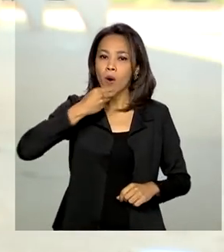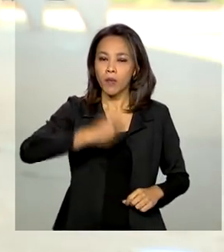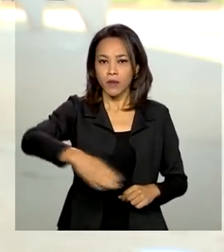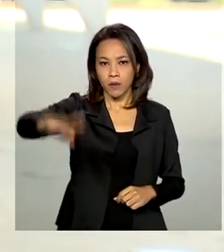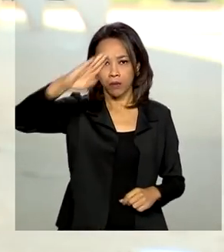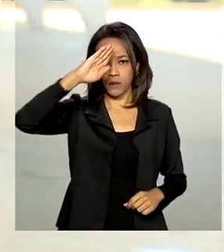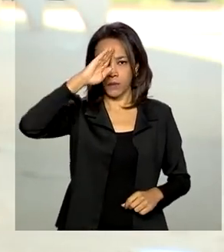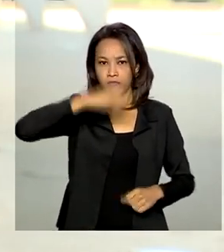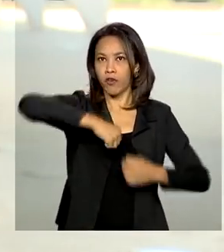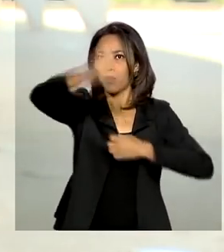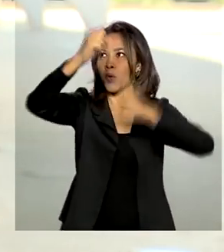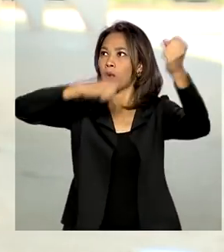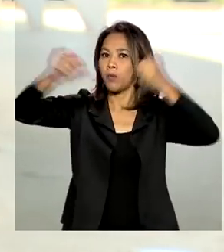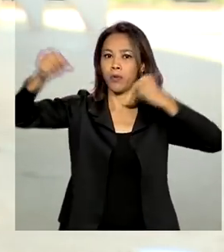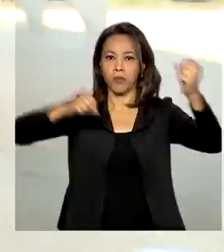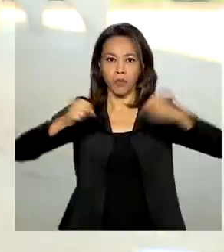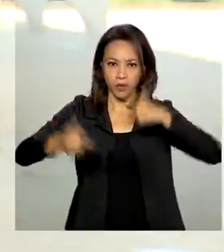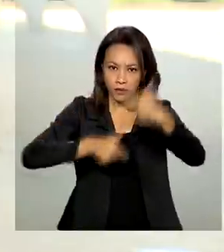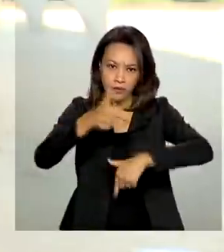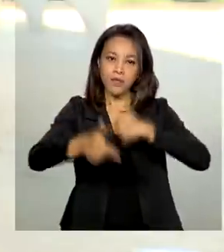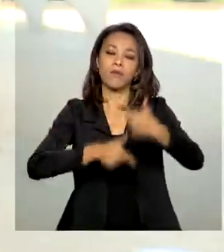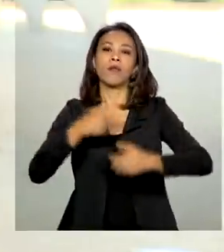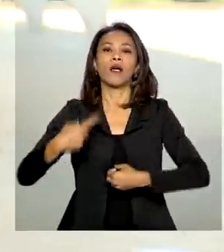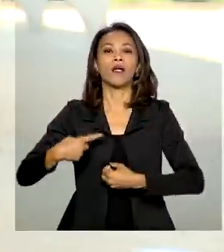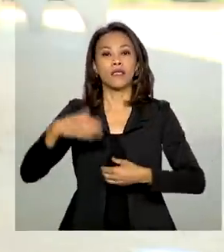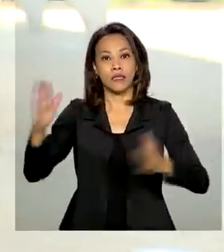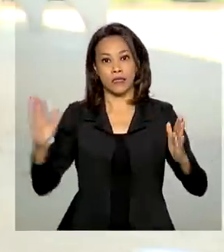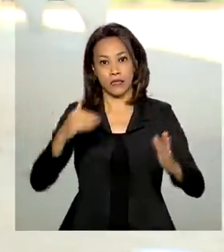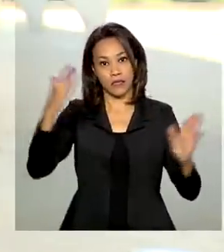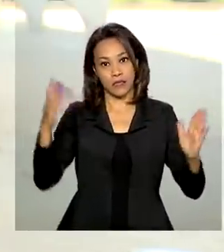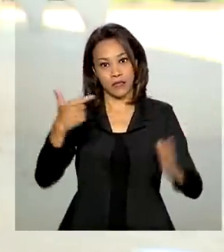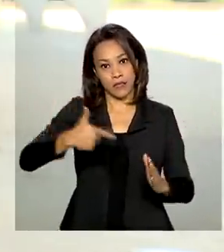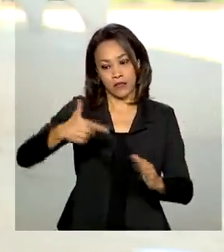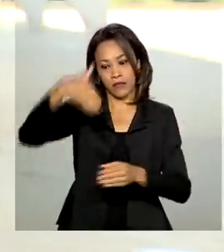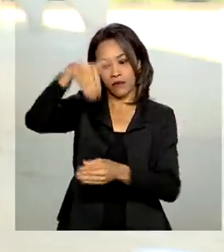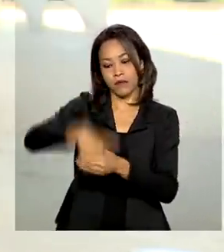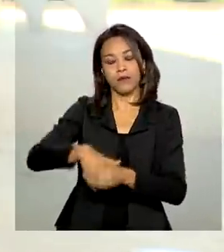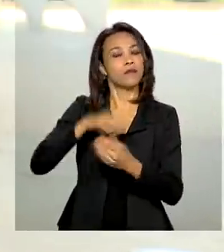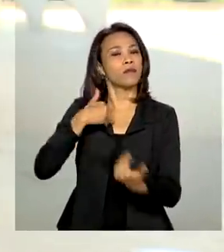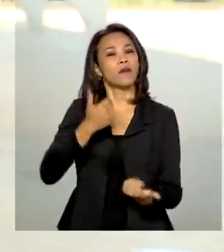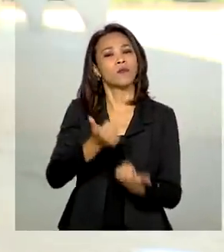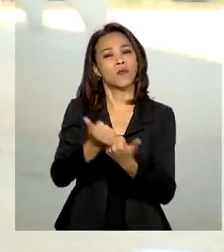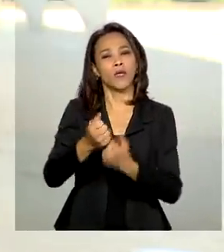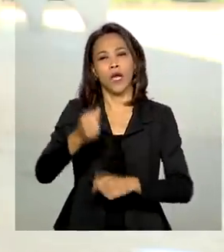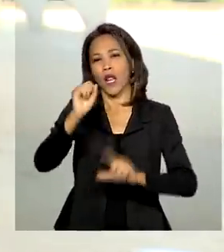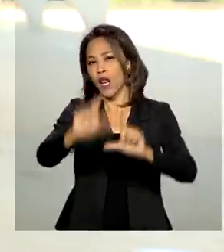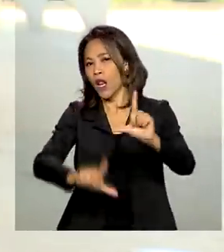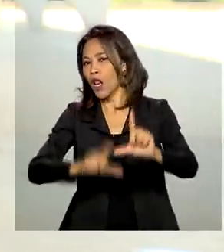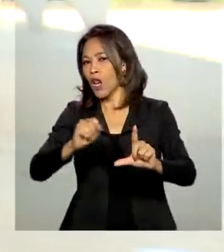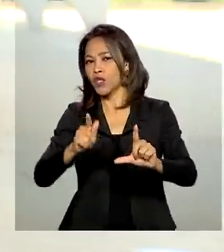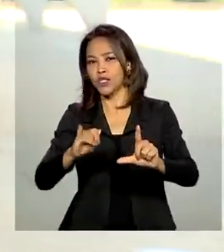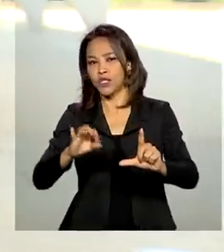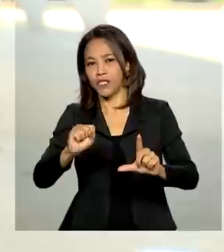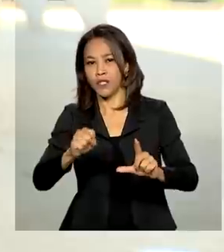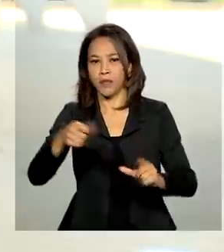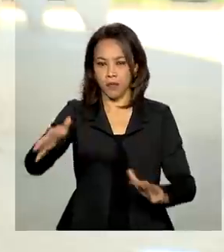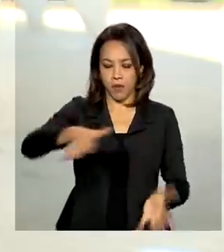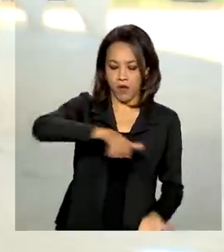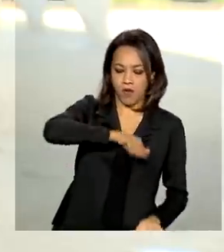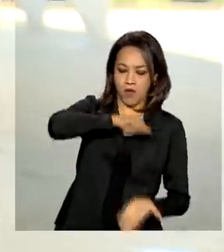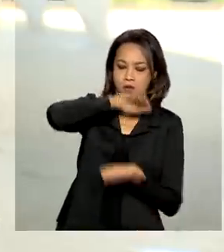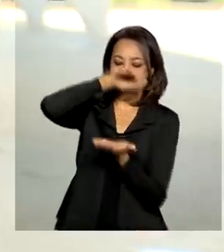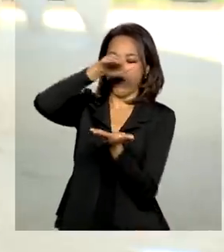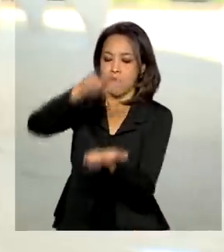atuaram nesse pleito no segundo turno das eleições municipais. Eles ajudaram com a questão logística, como o transporte de urnas, por exemplo, e